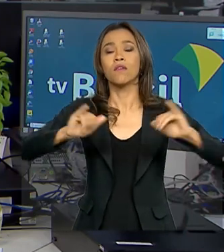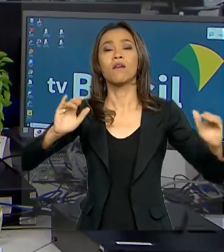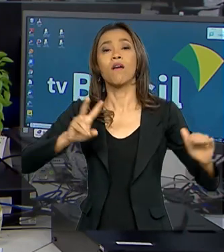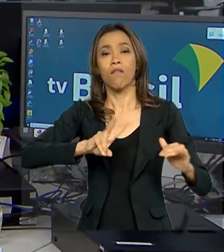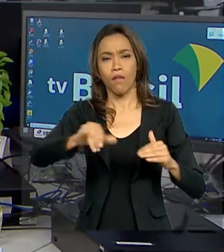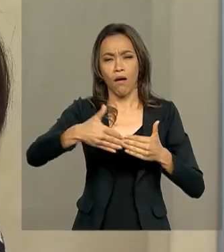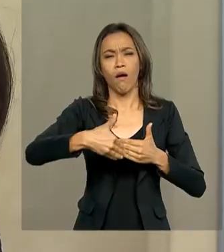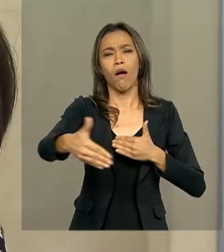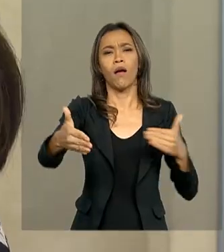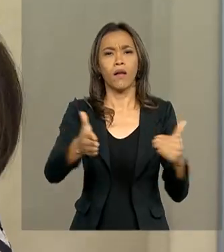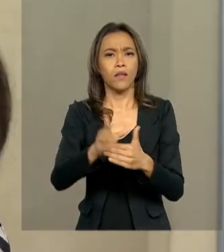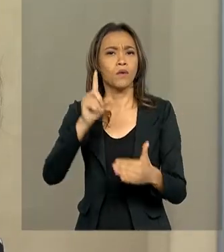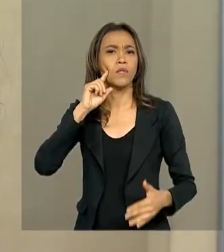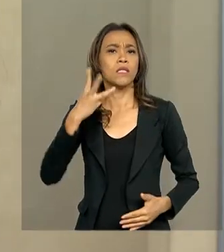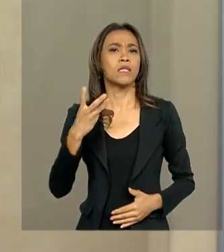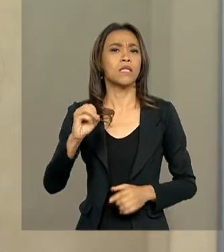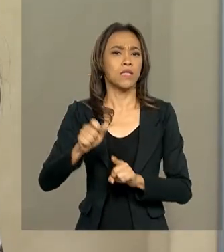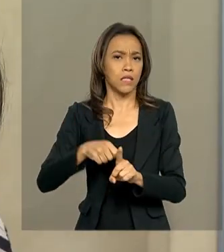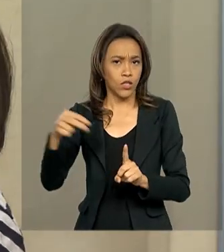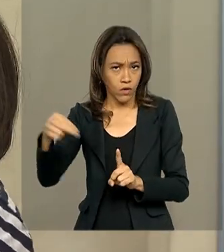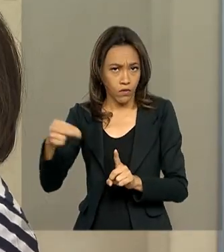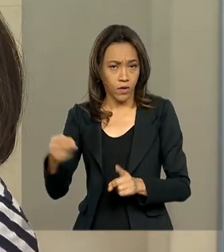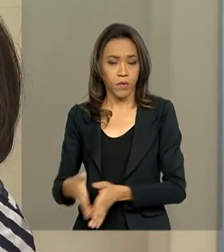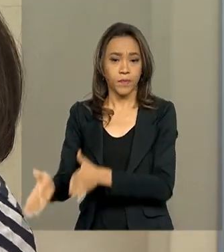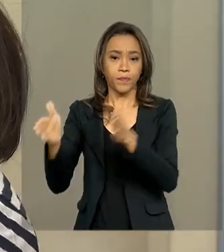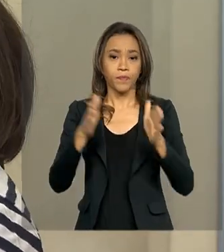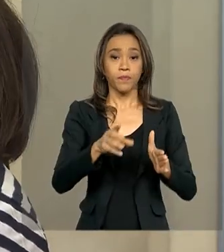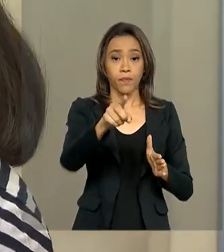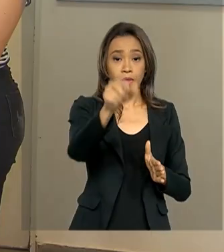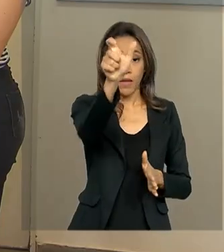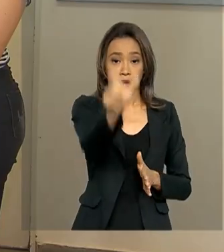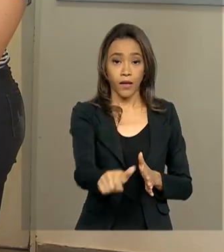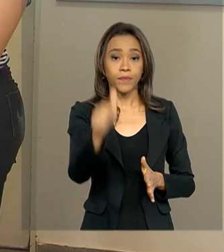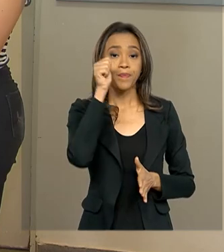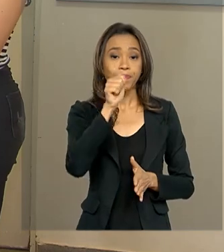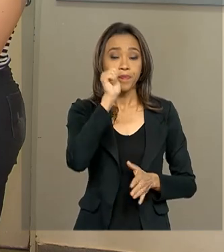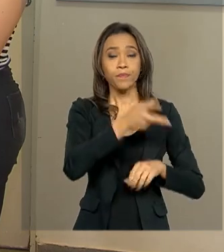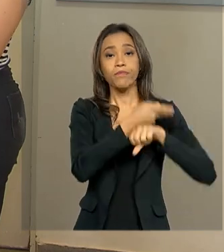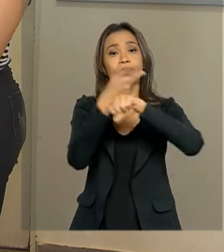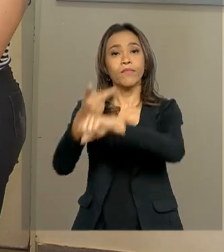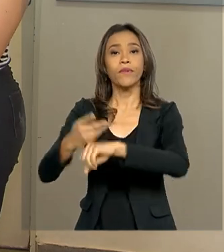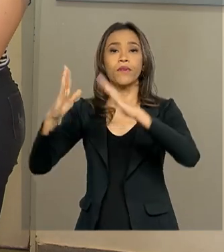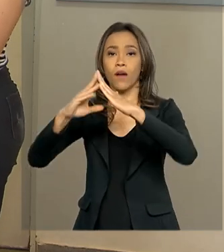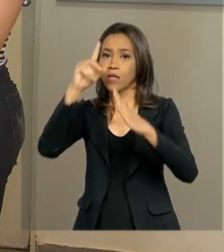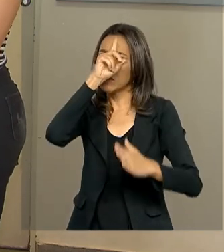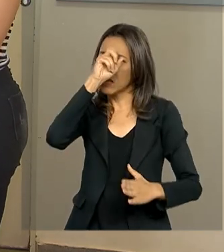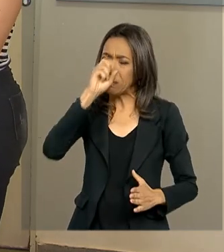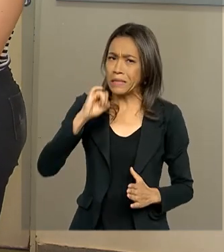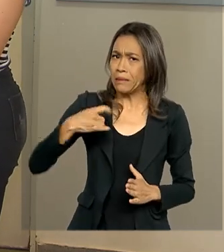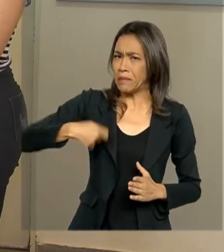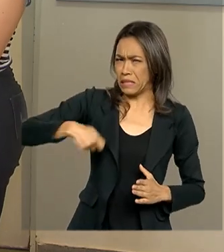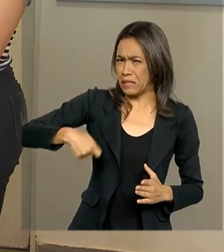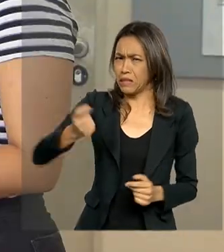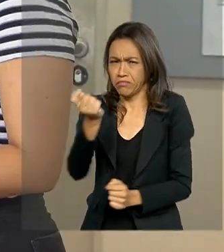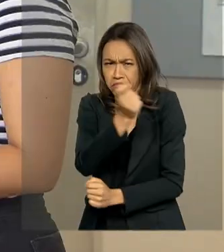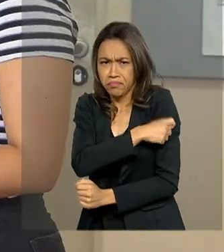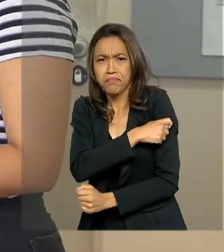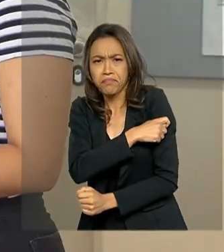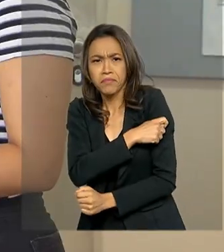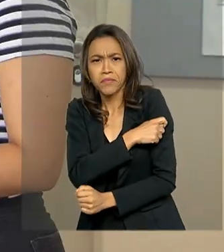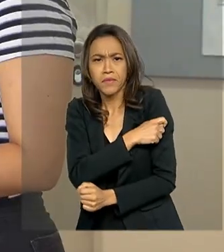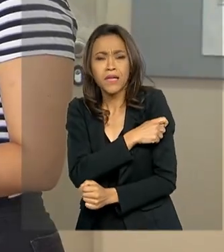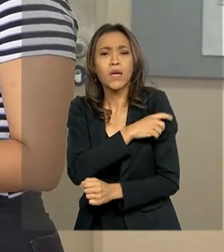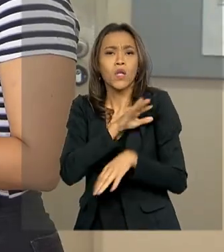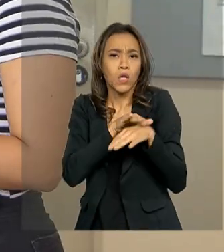novembro. Bruna, de 21 anos, foi ao posto de saúde saber se precisava tomar a segunda dose do sarampo. O